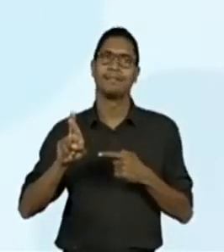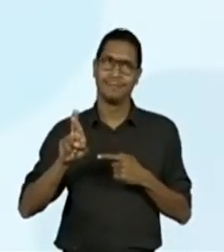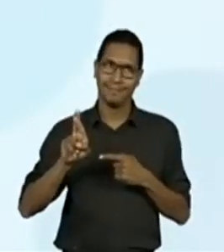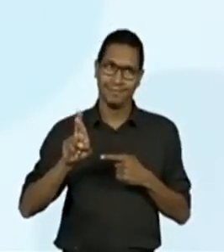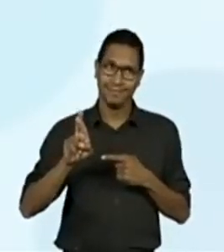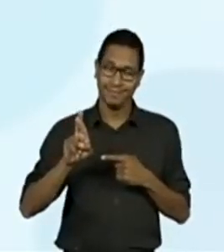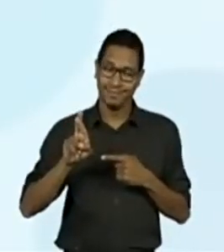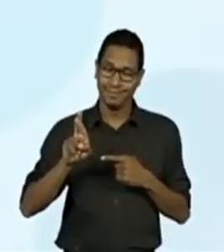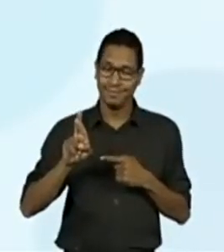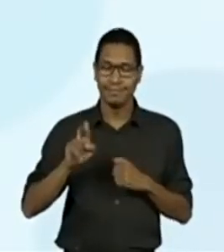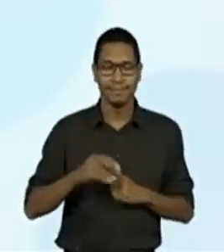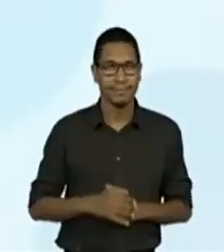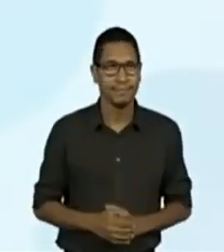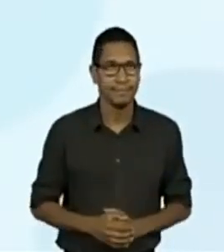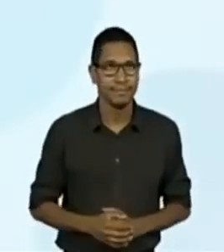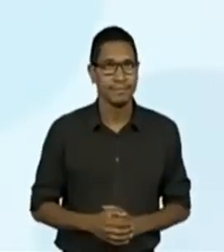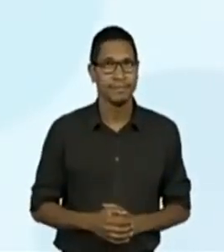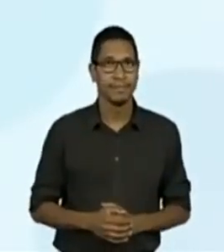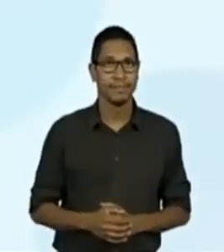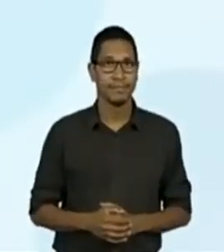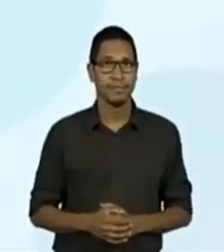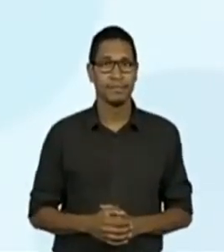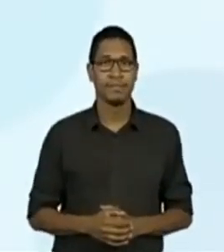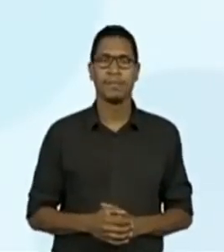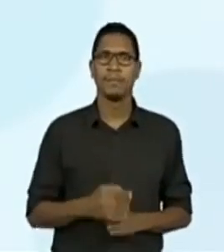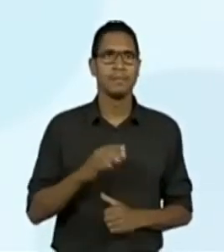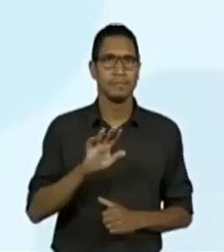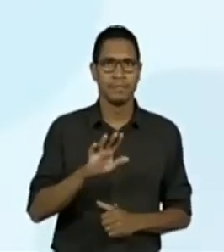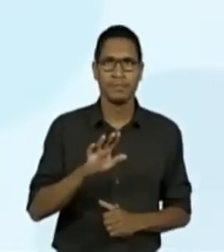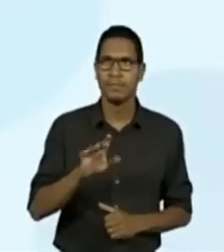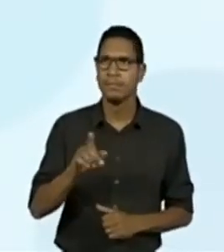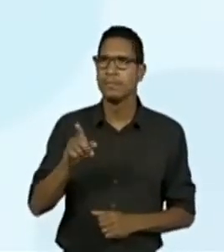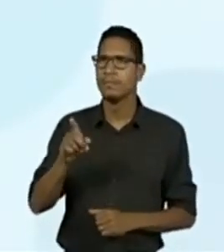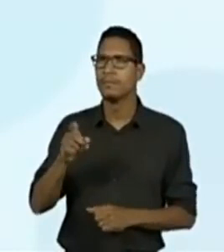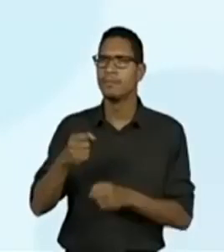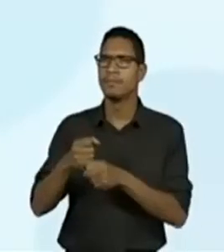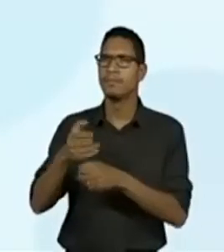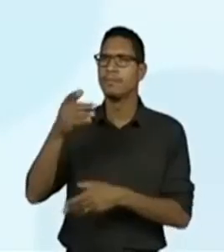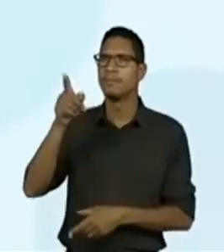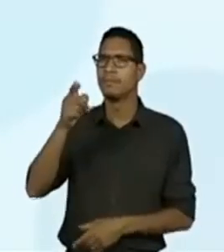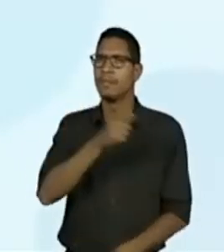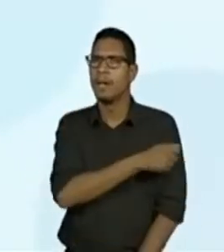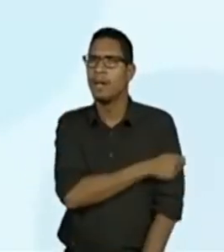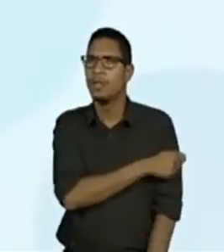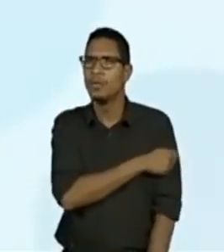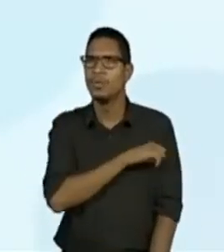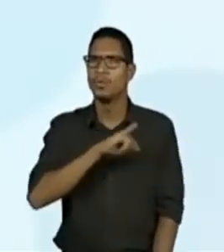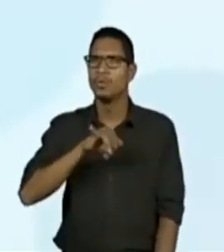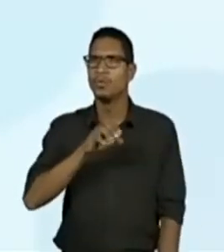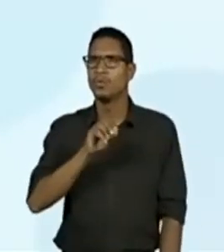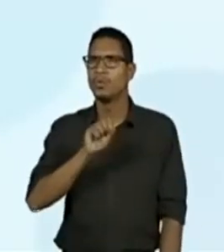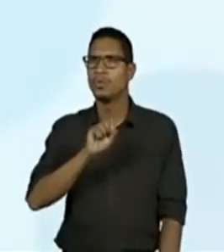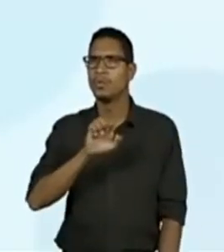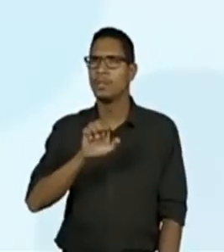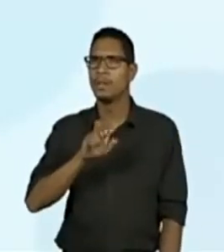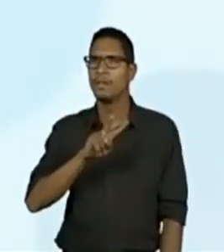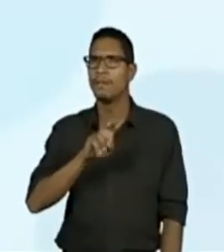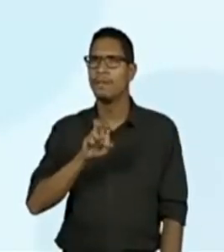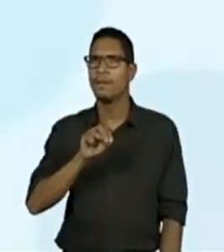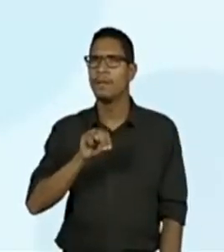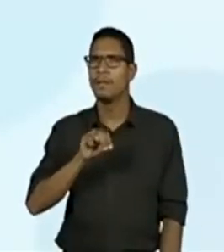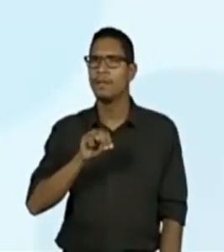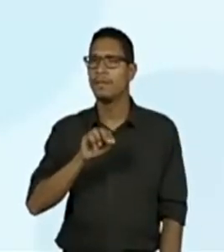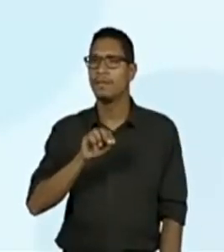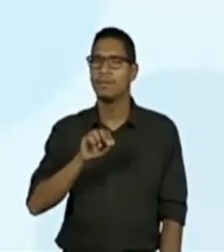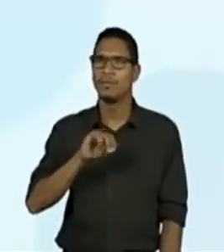Vocês podem falar da briga. Ó, os alunos, o aluno José Fernandes, alunos José